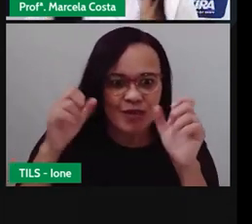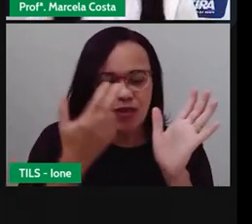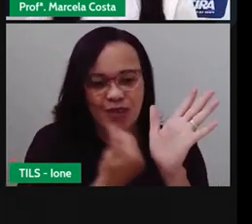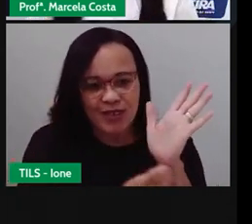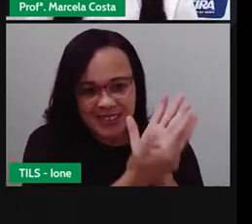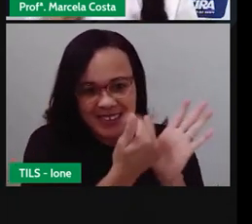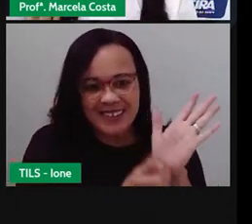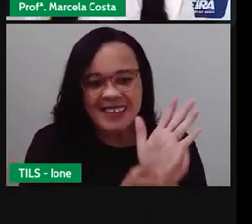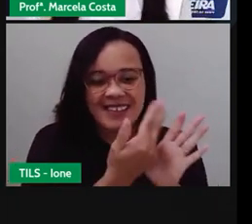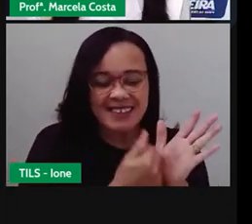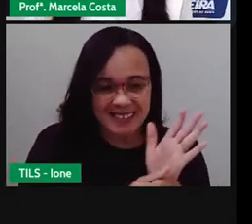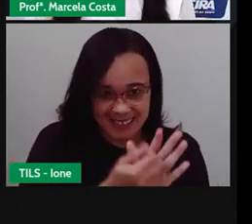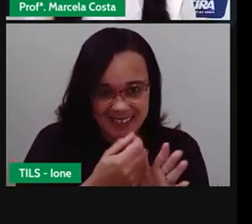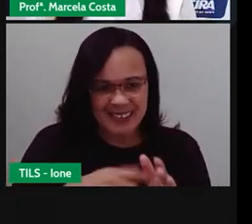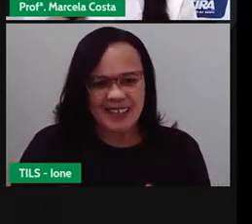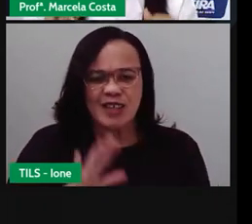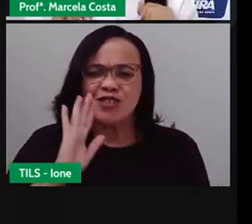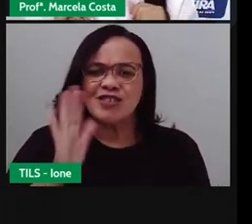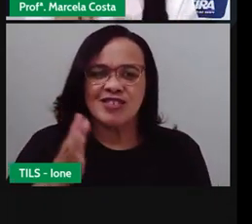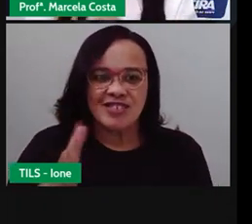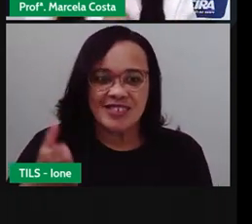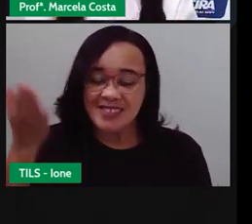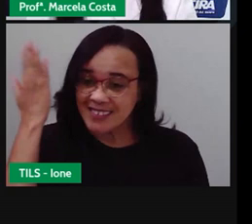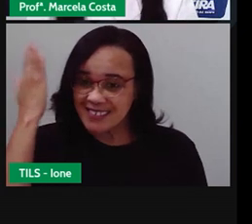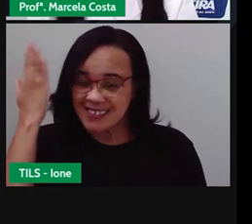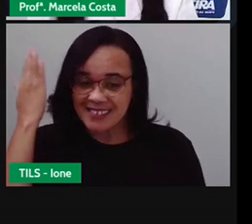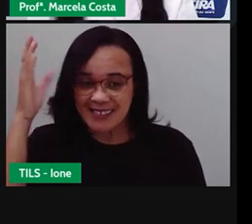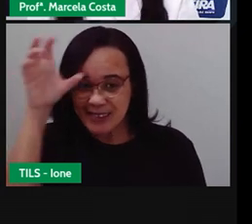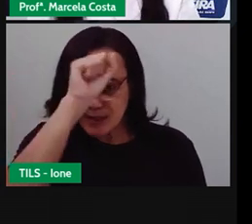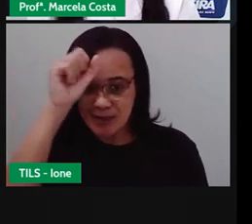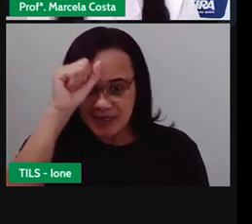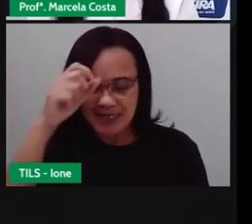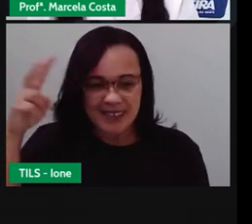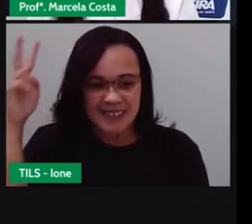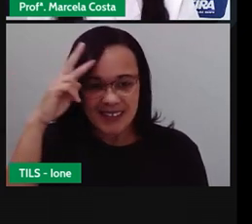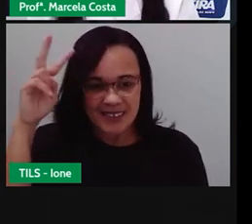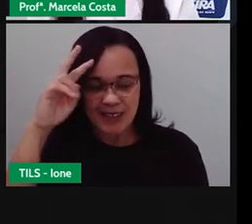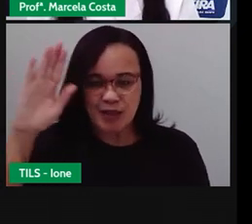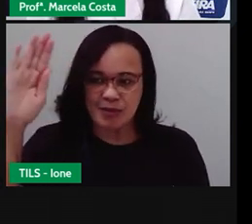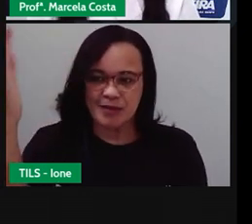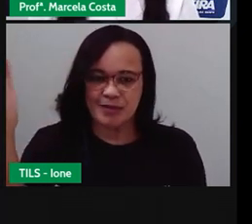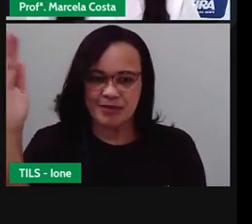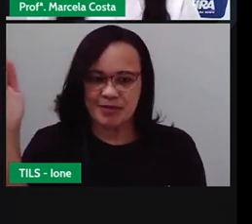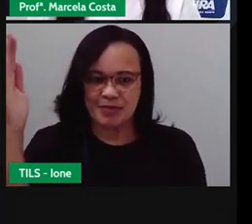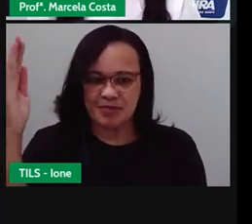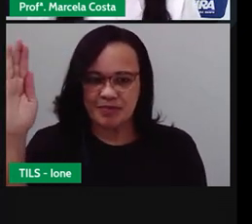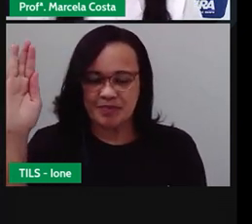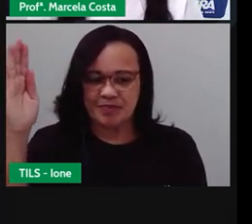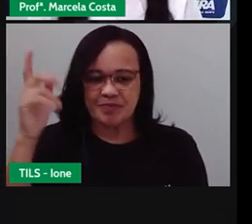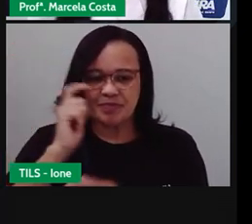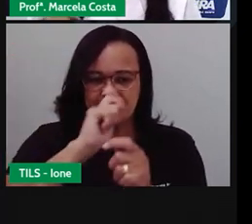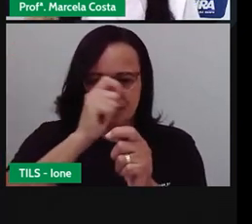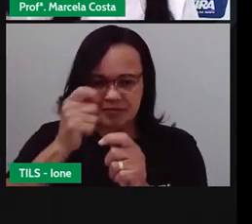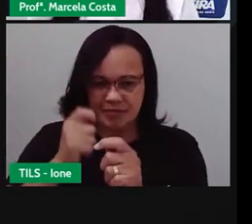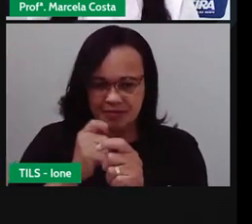que, inclusive, a gente já aprendeu a confeccionar uma xilogravura usando a